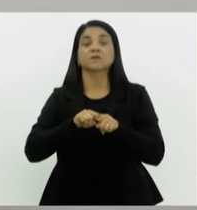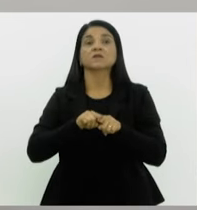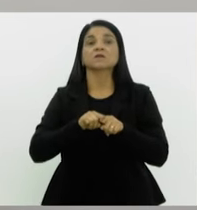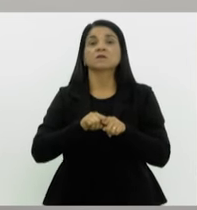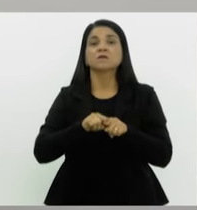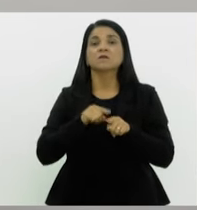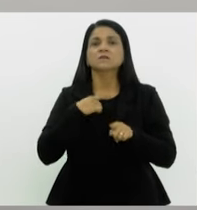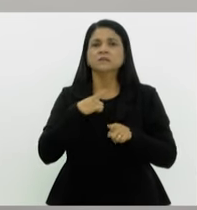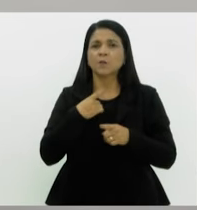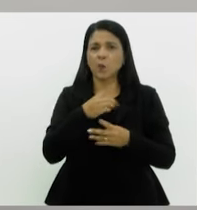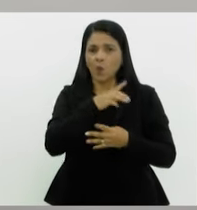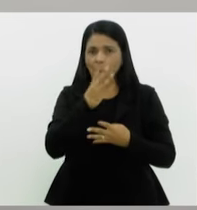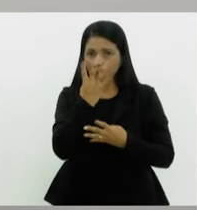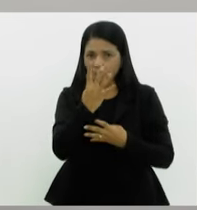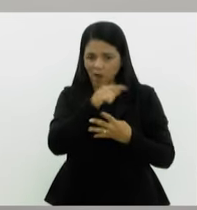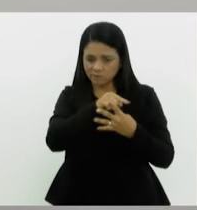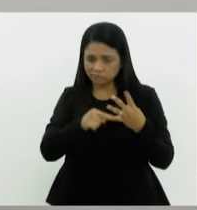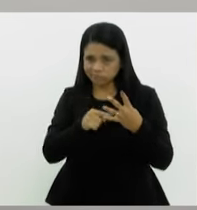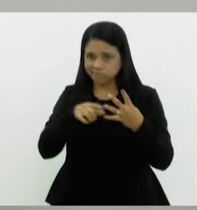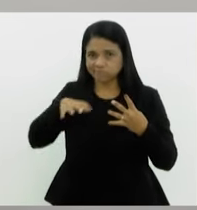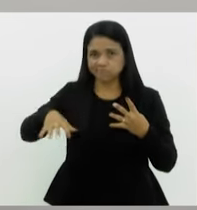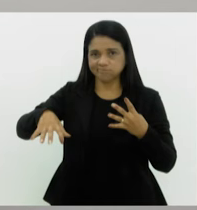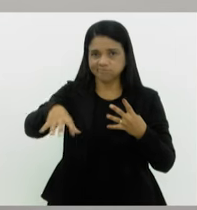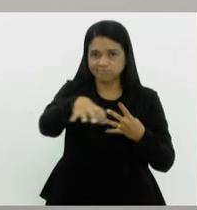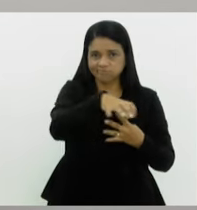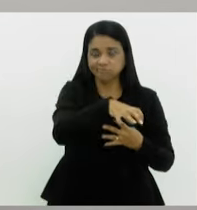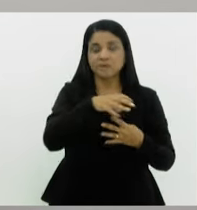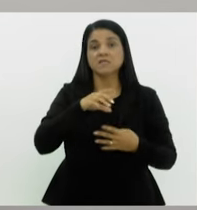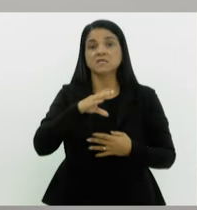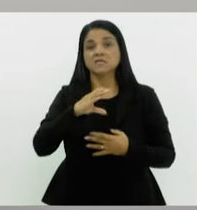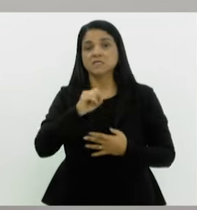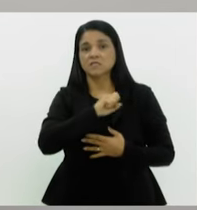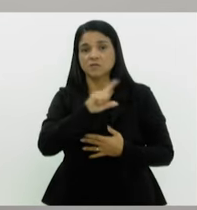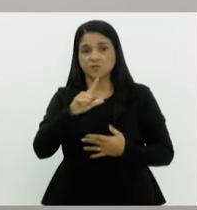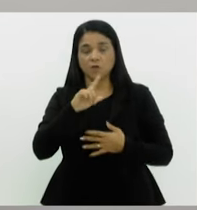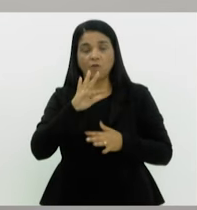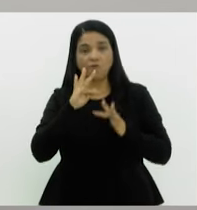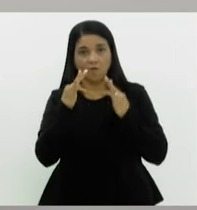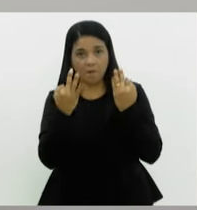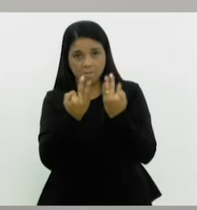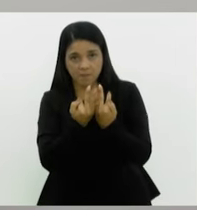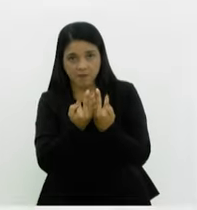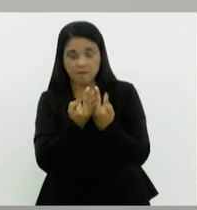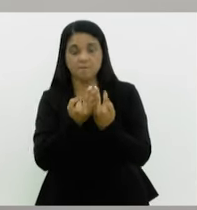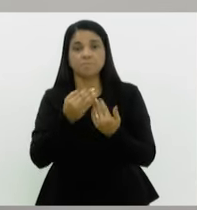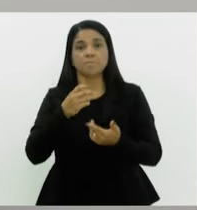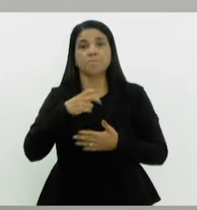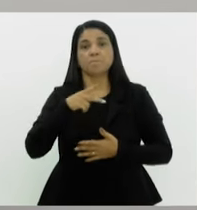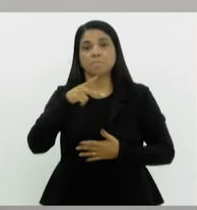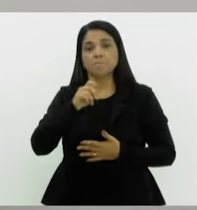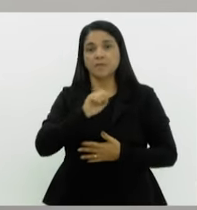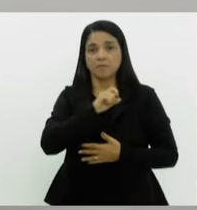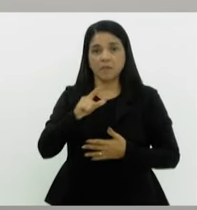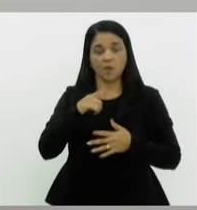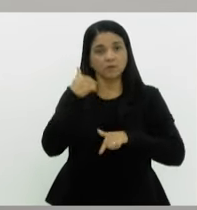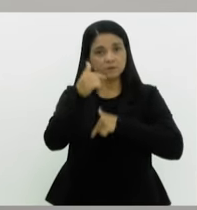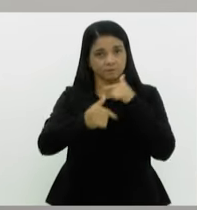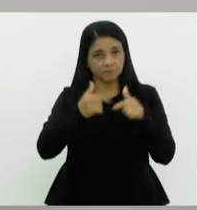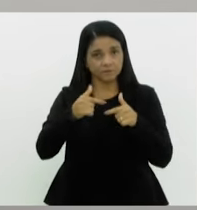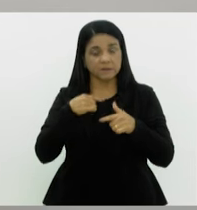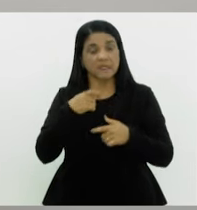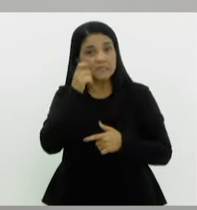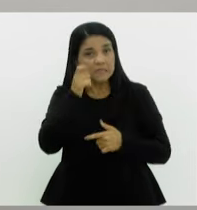Nós temos quatro áreas de atendimento, área cível, de família, penal e trabalhista. Se tiver interesse em nosso